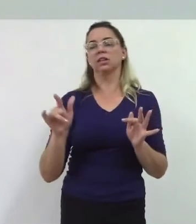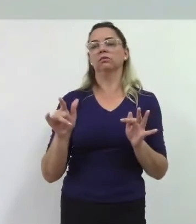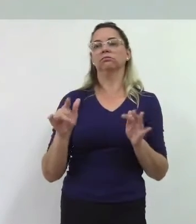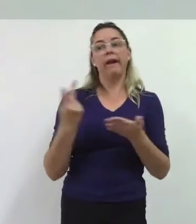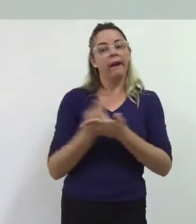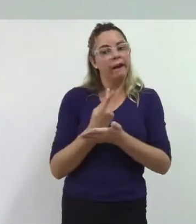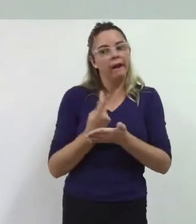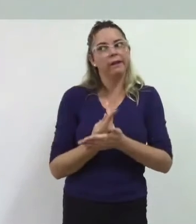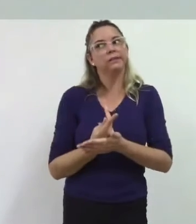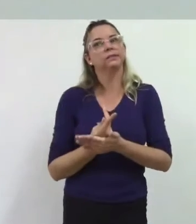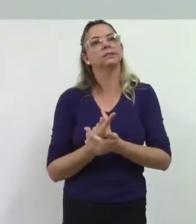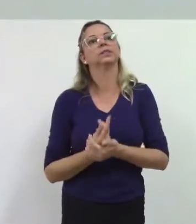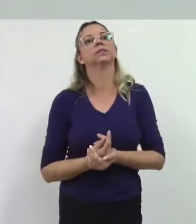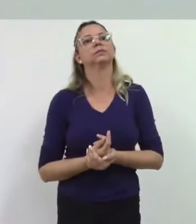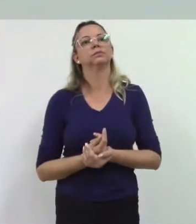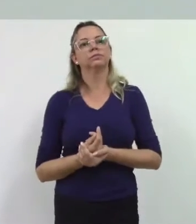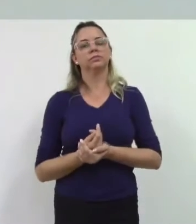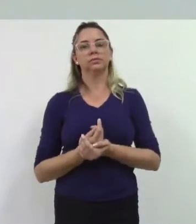deputado